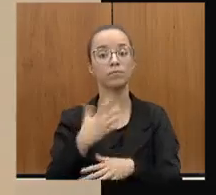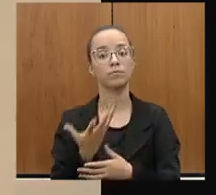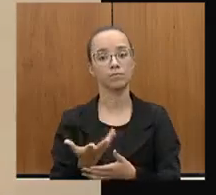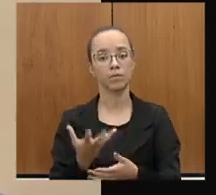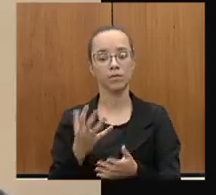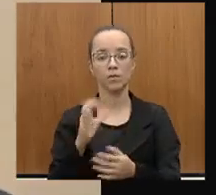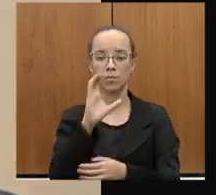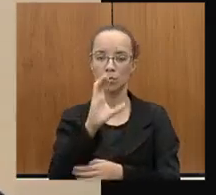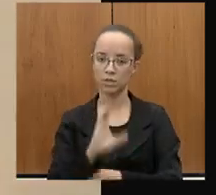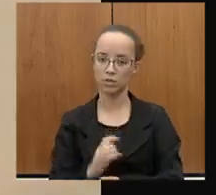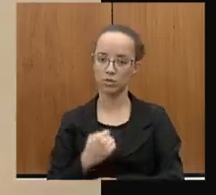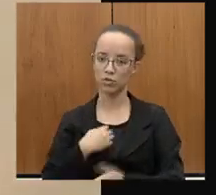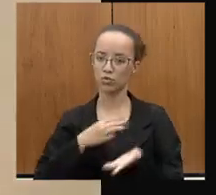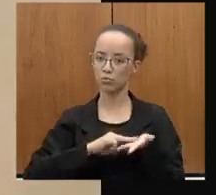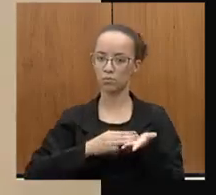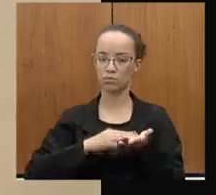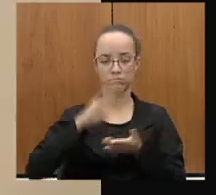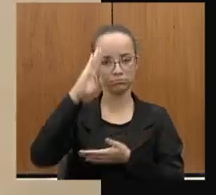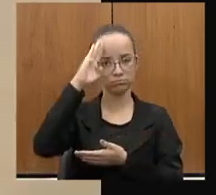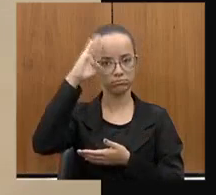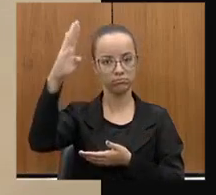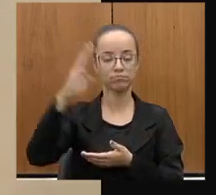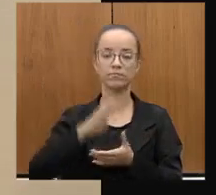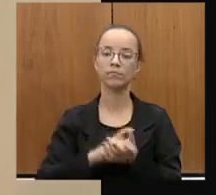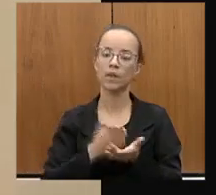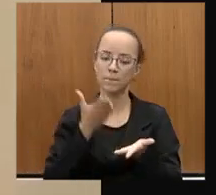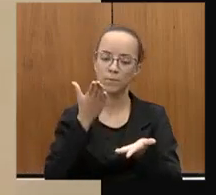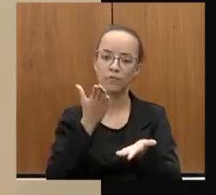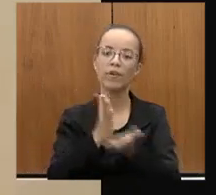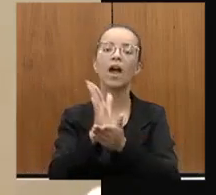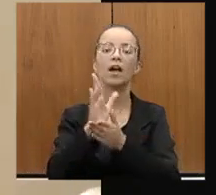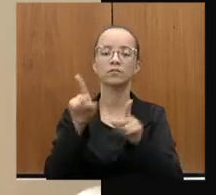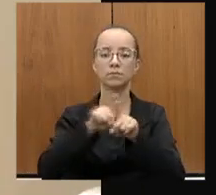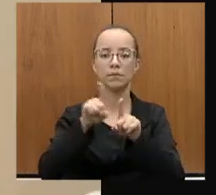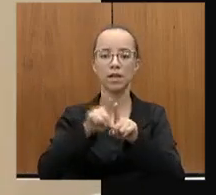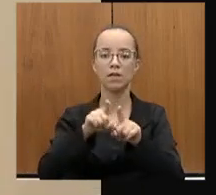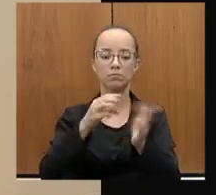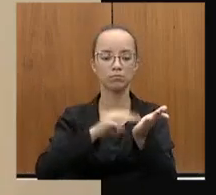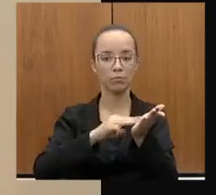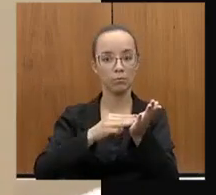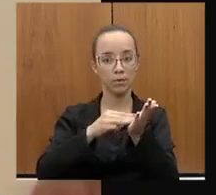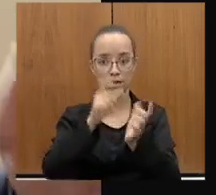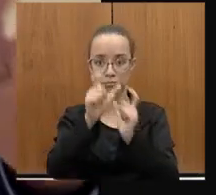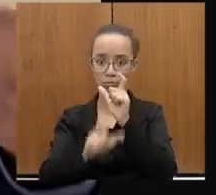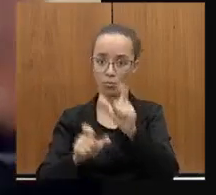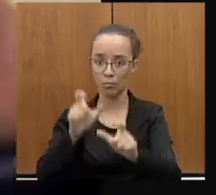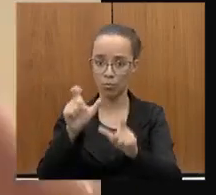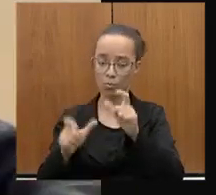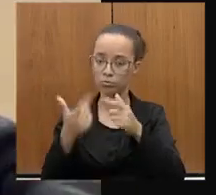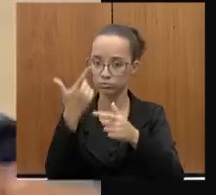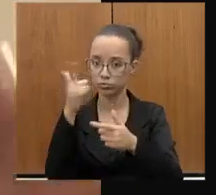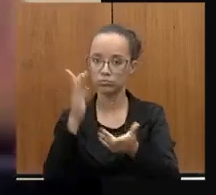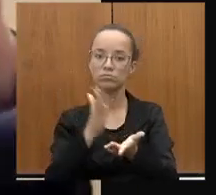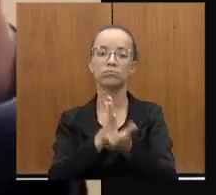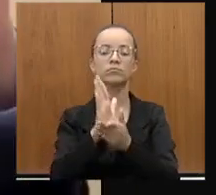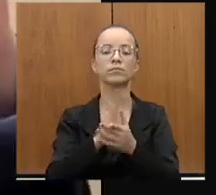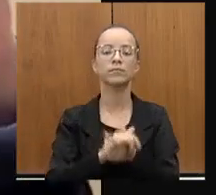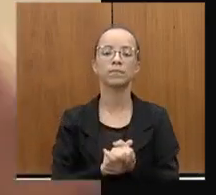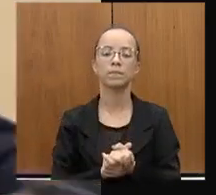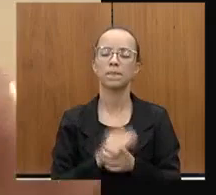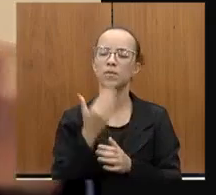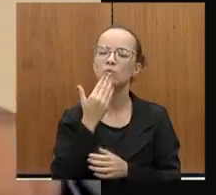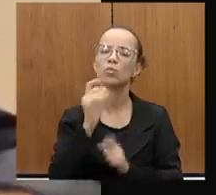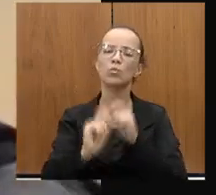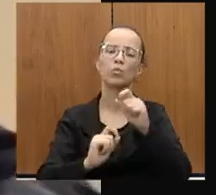sou membro titular, aprovado pelos demais membros da comissão, solicitando que